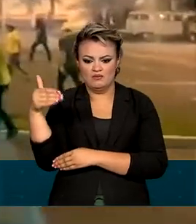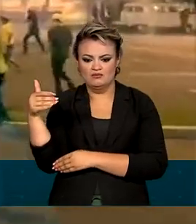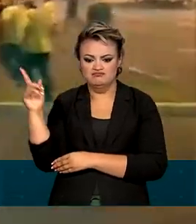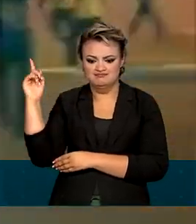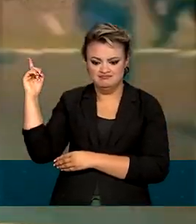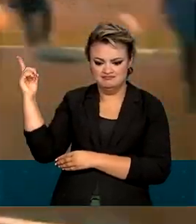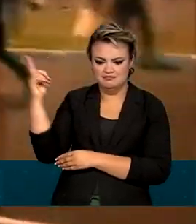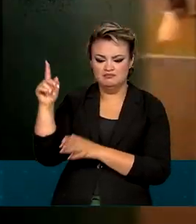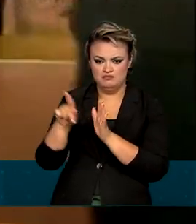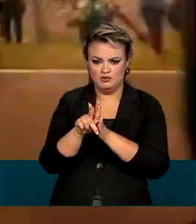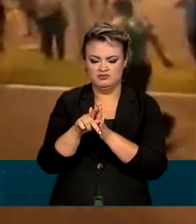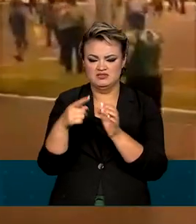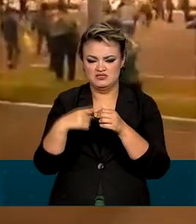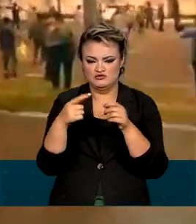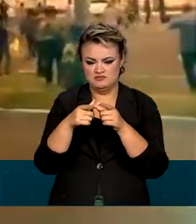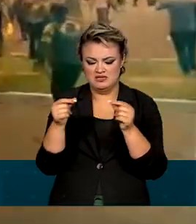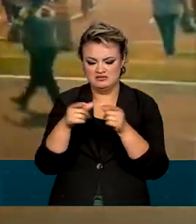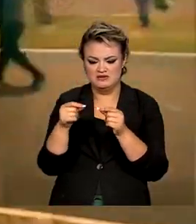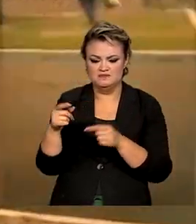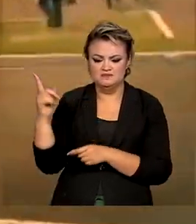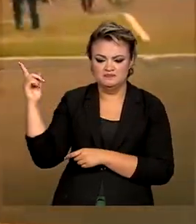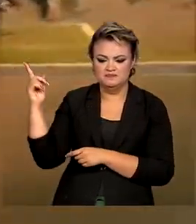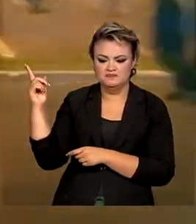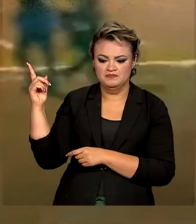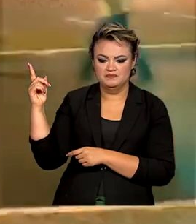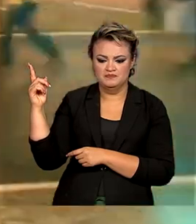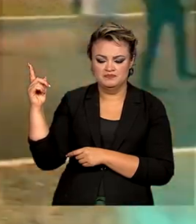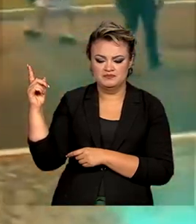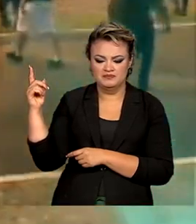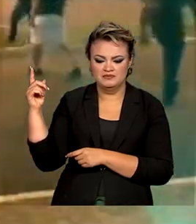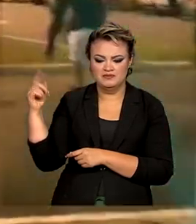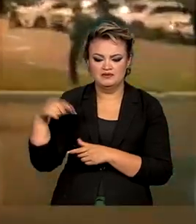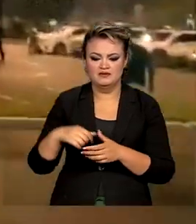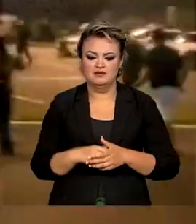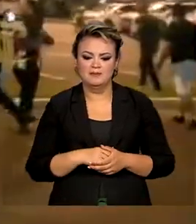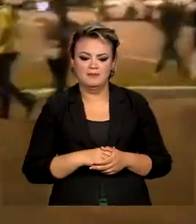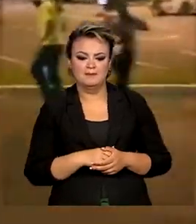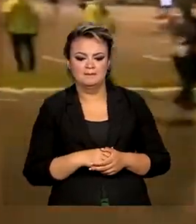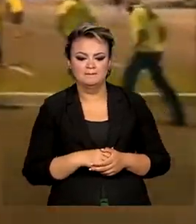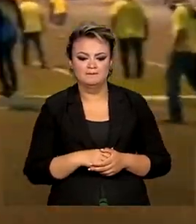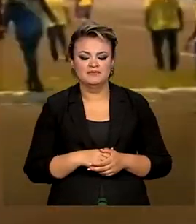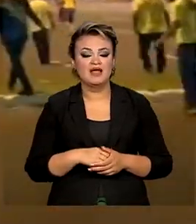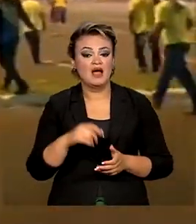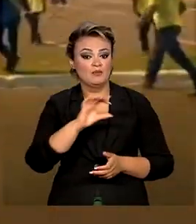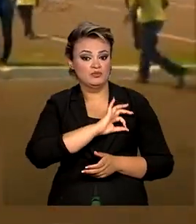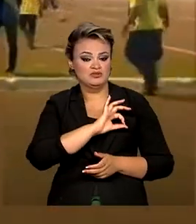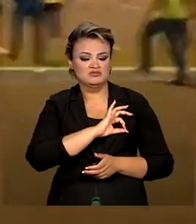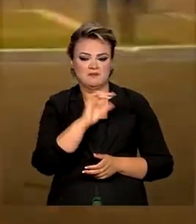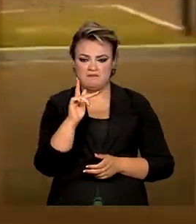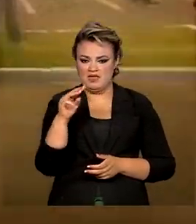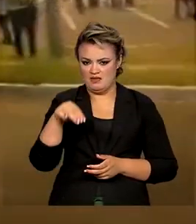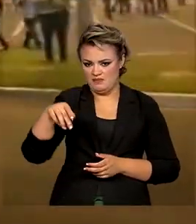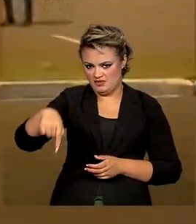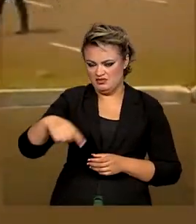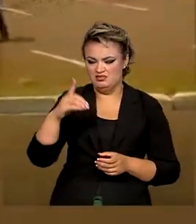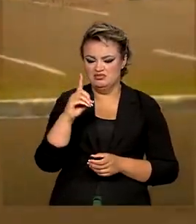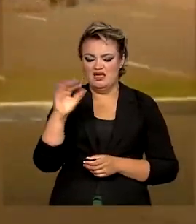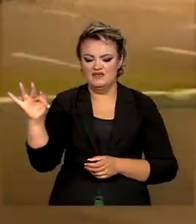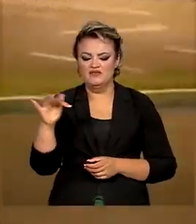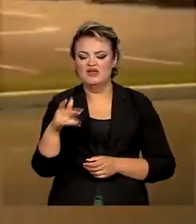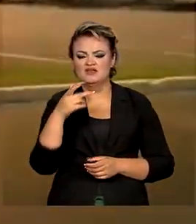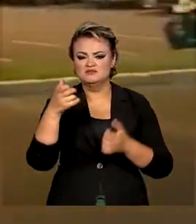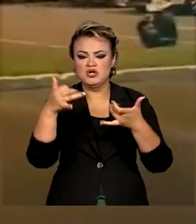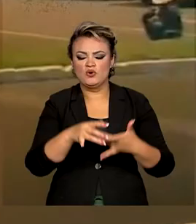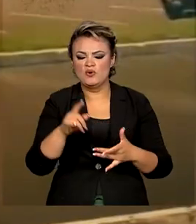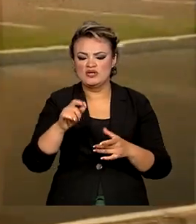e parte do eixo monumental região central aqui de Brasília. Segundo a Polícia Militar do Distrito Federal, eles colocaram